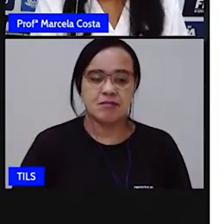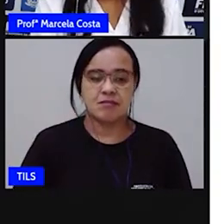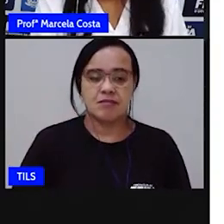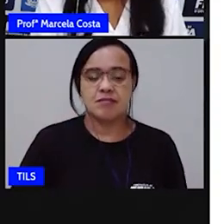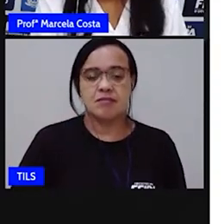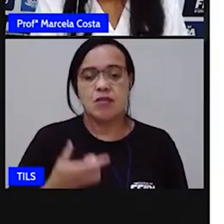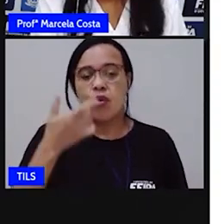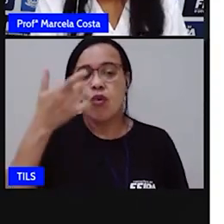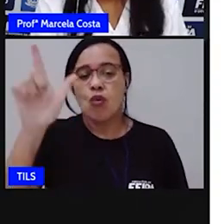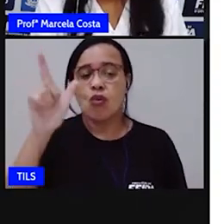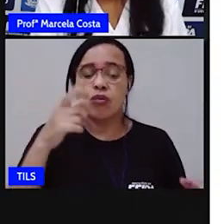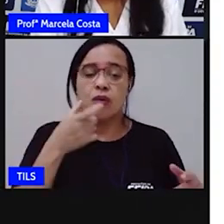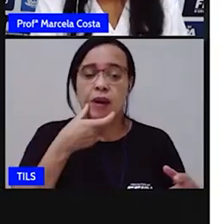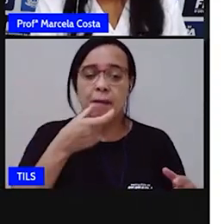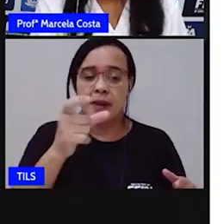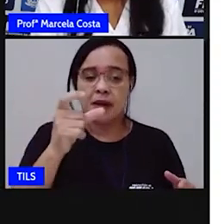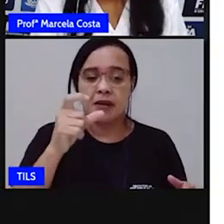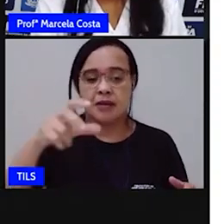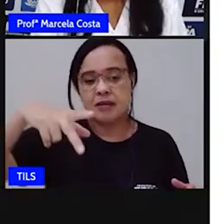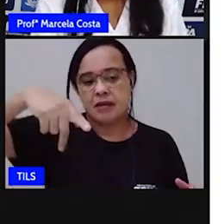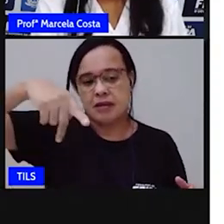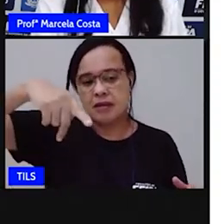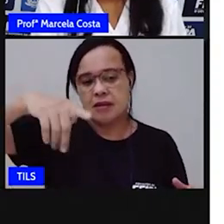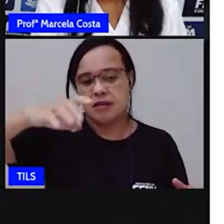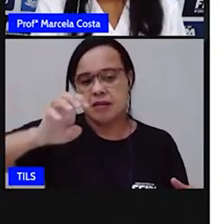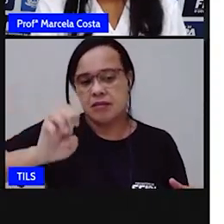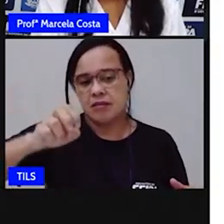Depois eu vou ter a palavra penico.